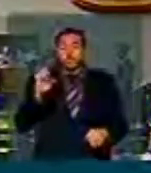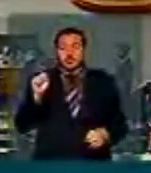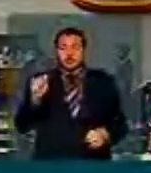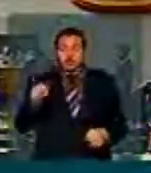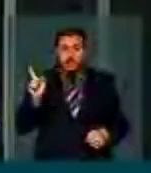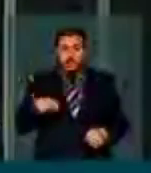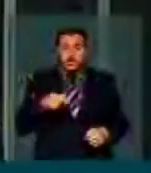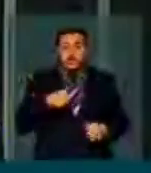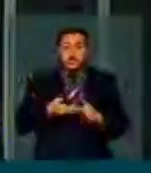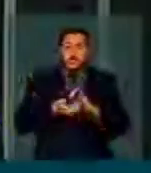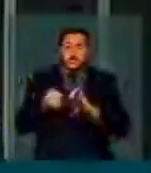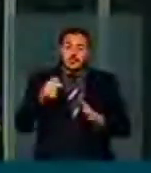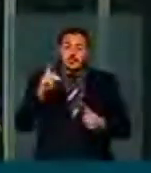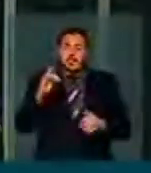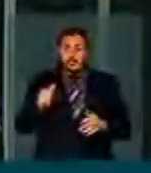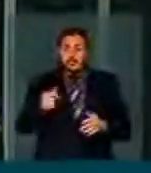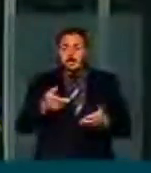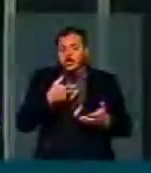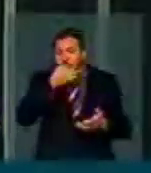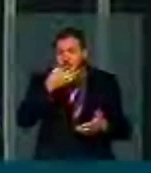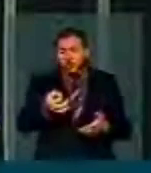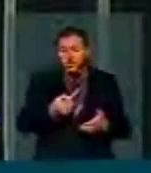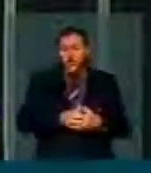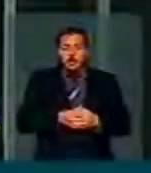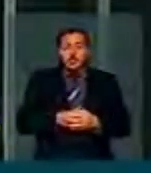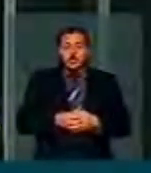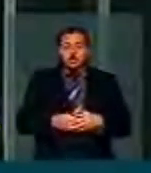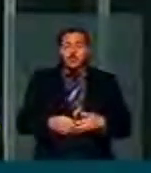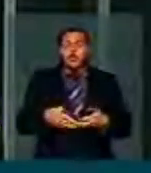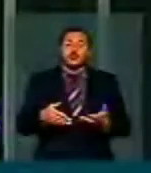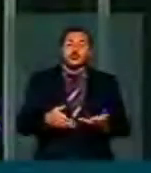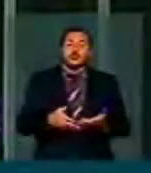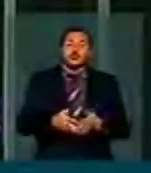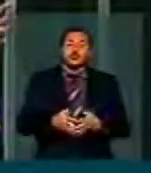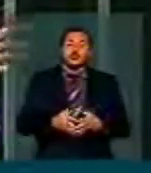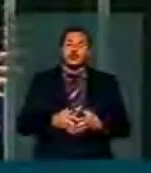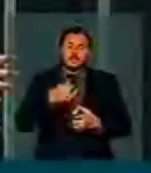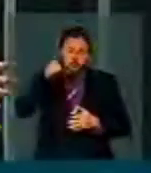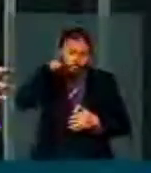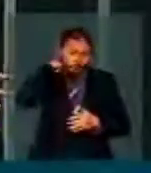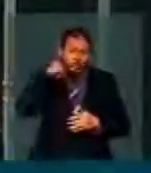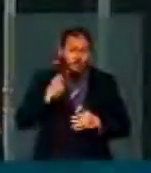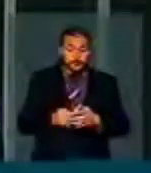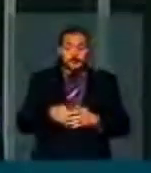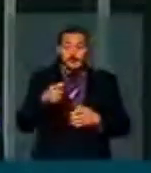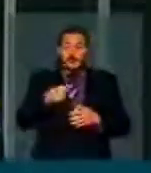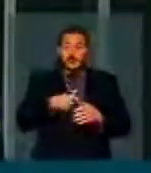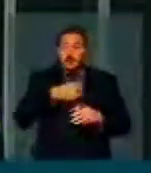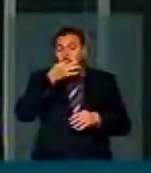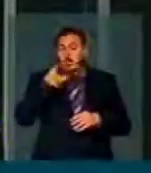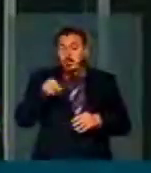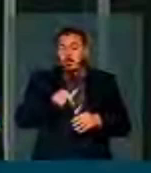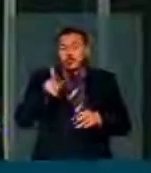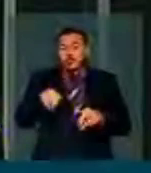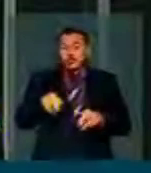retirar da pauta e encaminha agora. Ele defende exatamente esse requerimento. Pois, ao invés de acabar o fator, uma alternativa. A fórmula 85